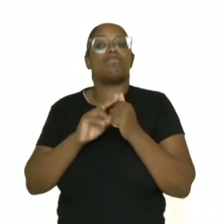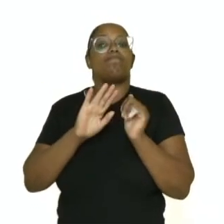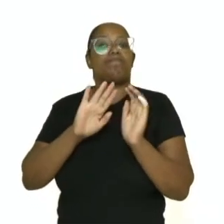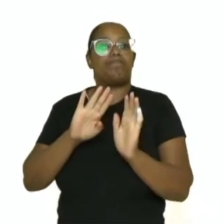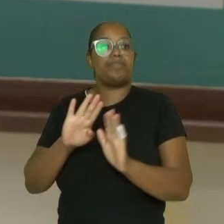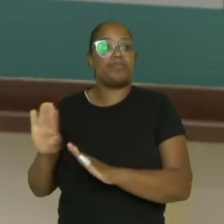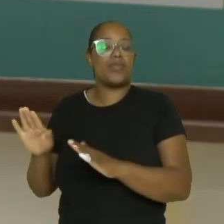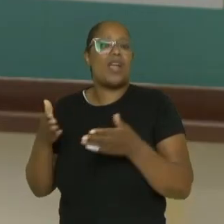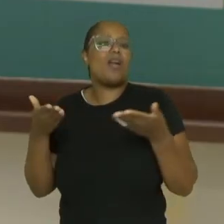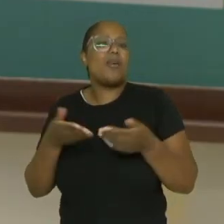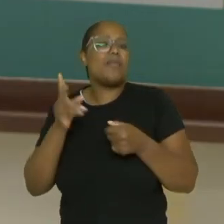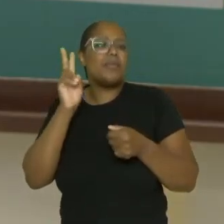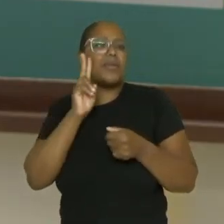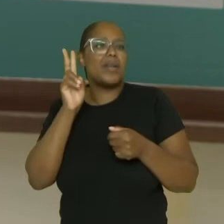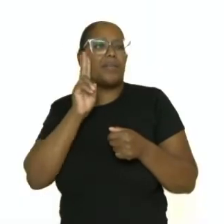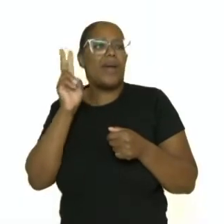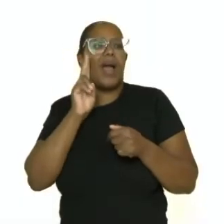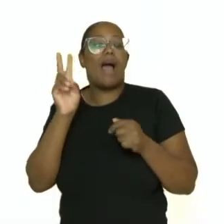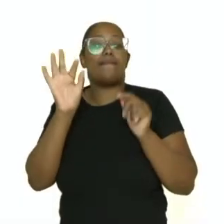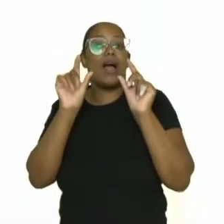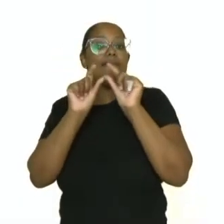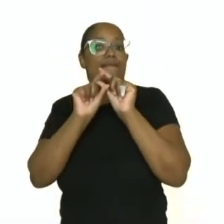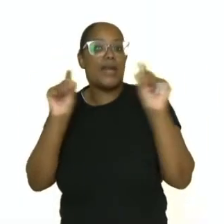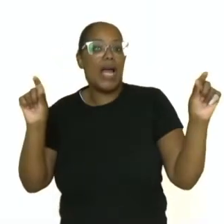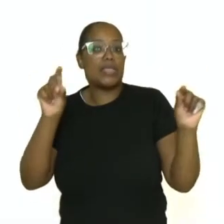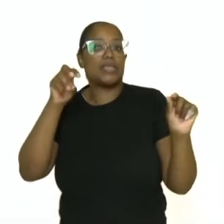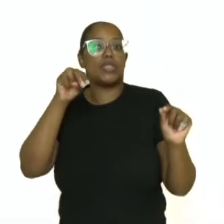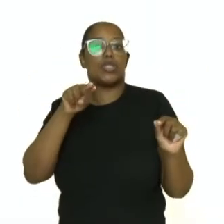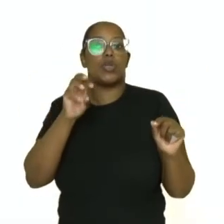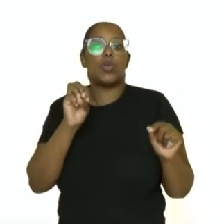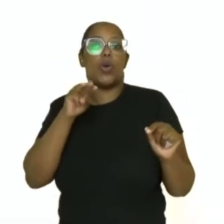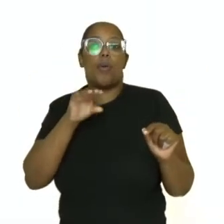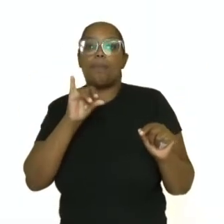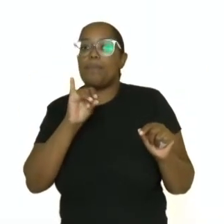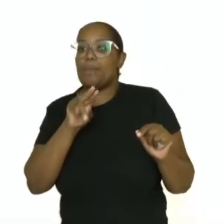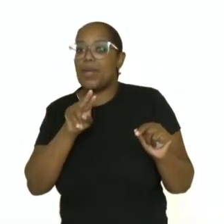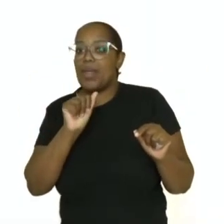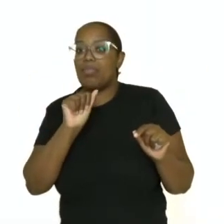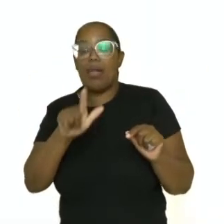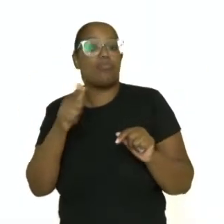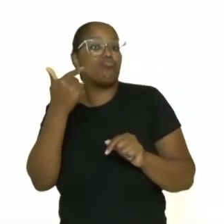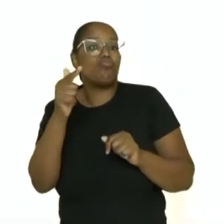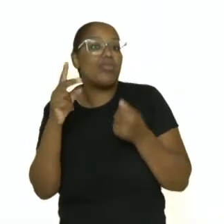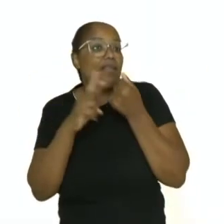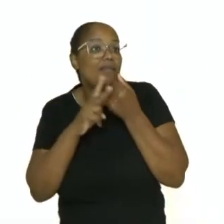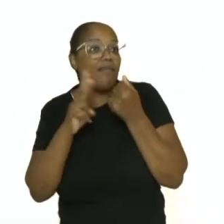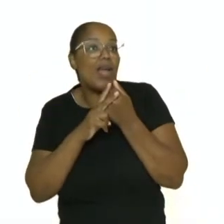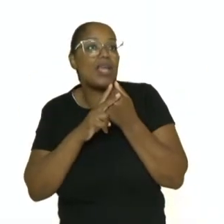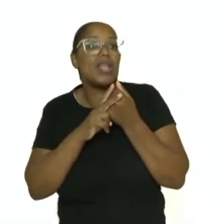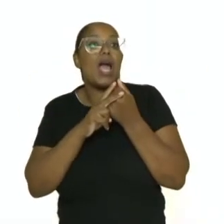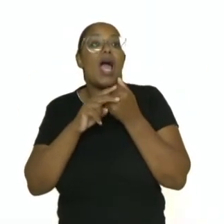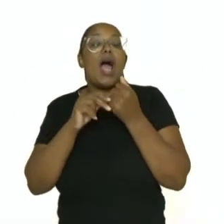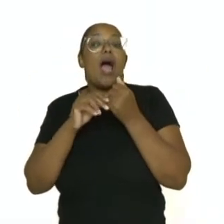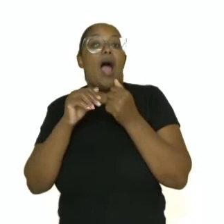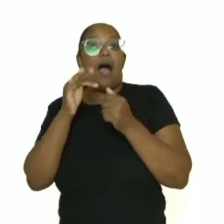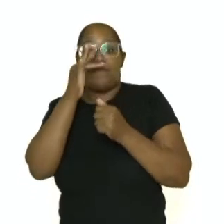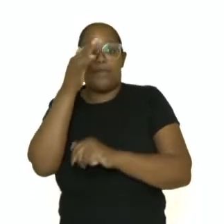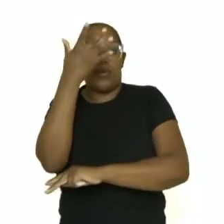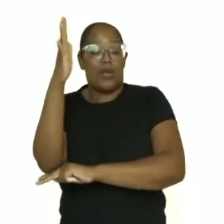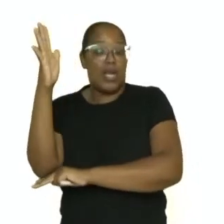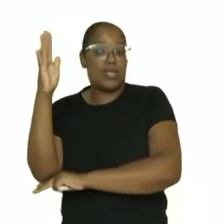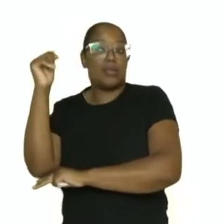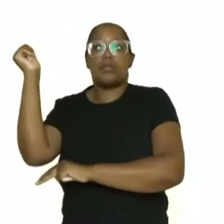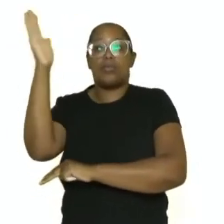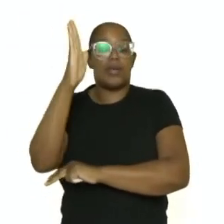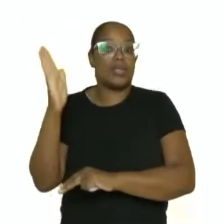Vamos lembrar, então. Frase nominal. É uma frase sem verbo, tá bom? Olha um exemplo. Amazônia brasileira, celeiro